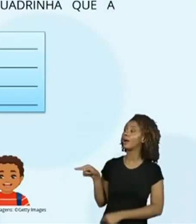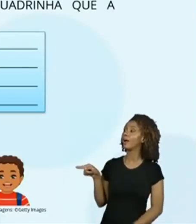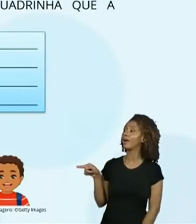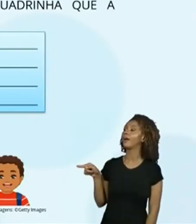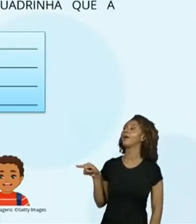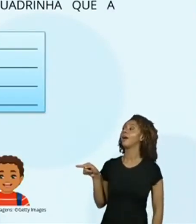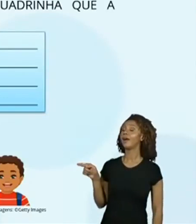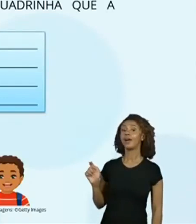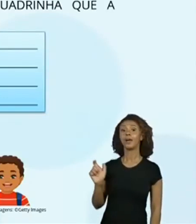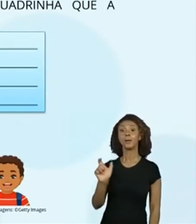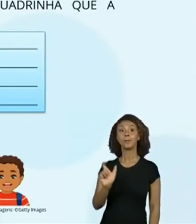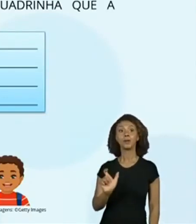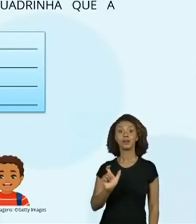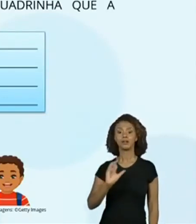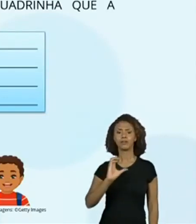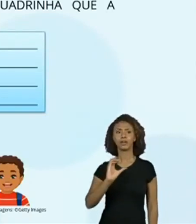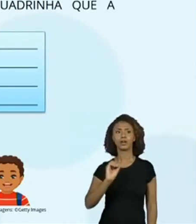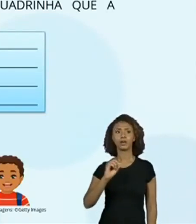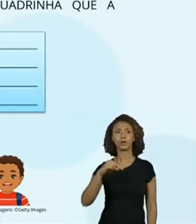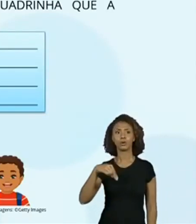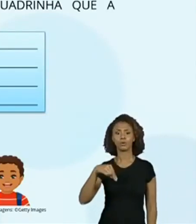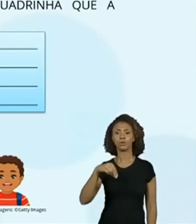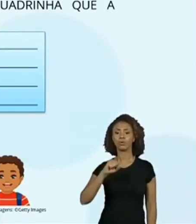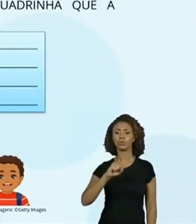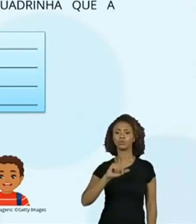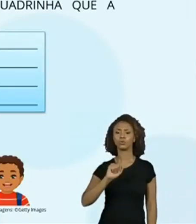trouxe a palavra consoante.